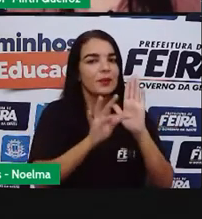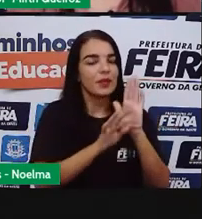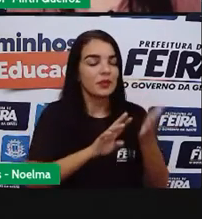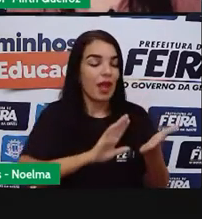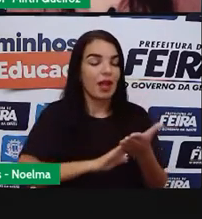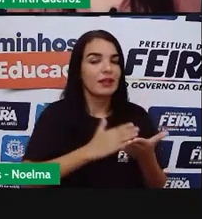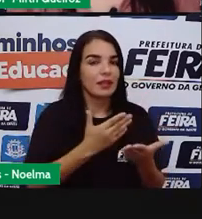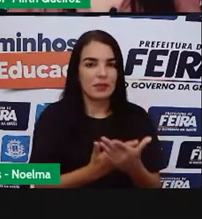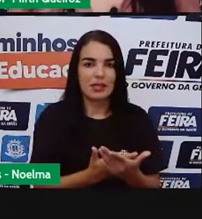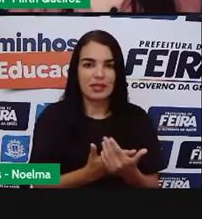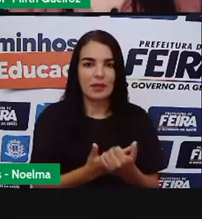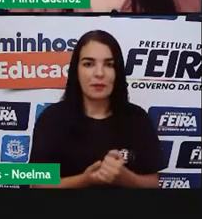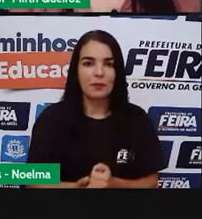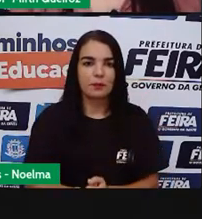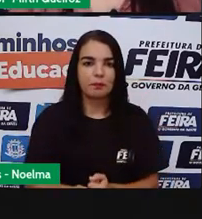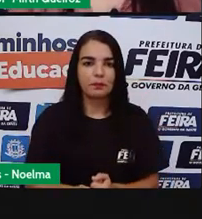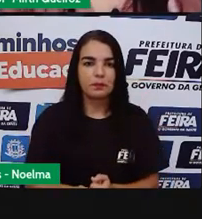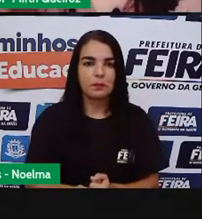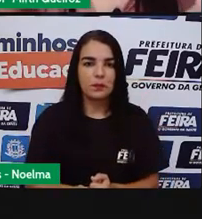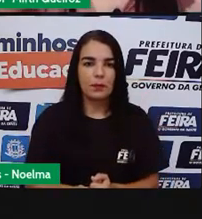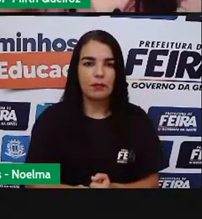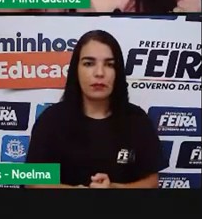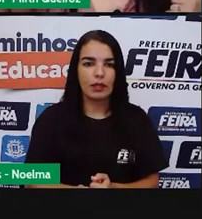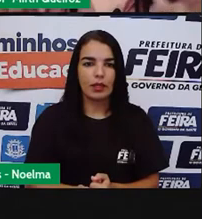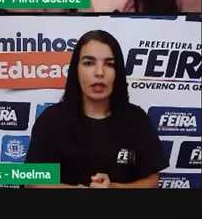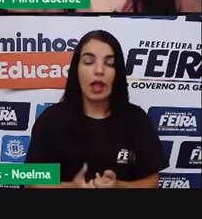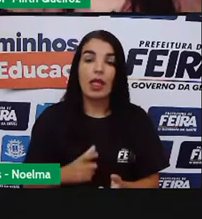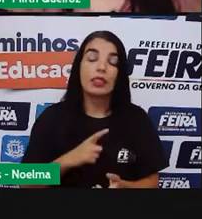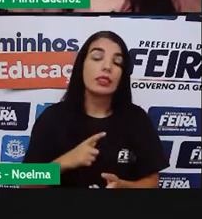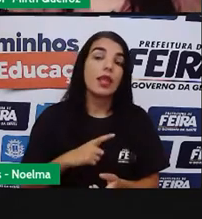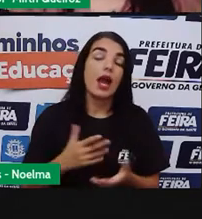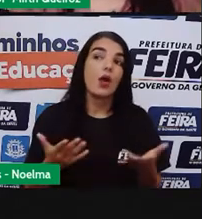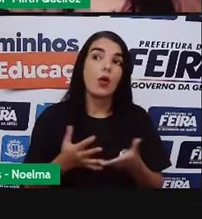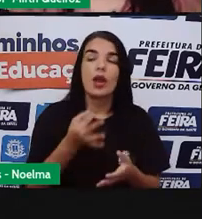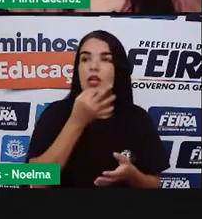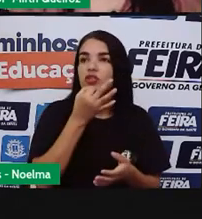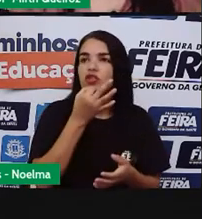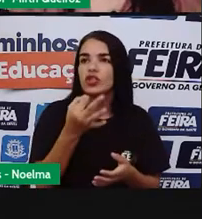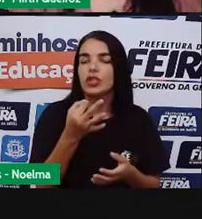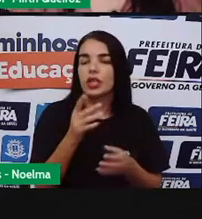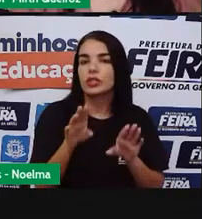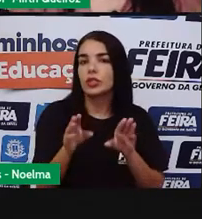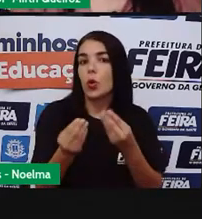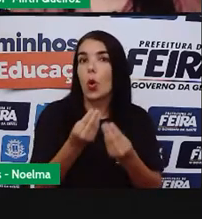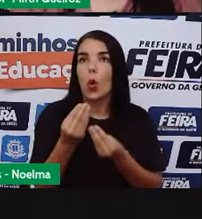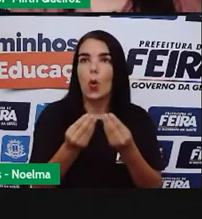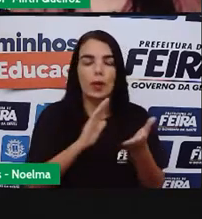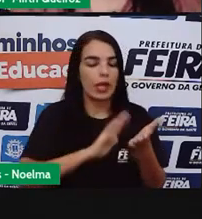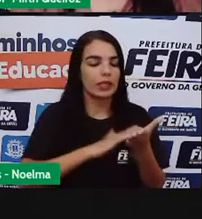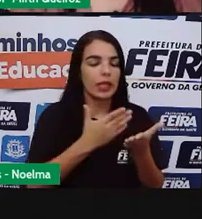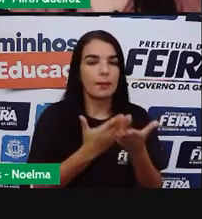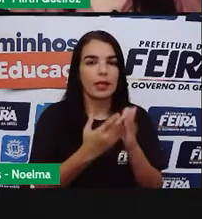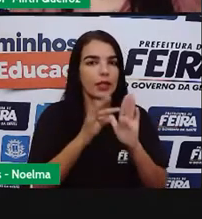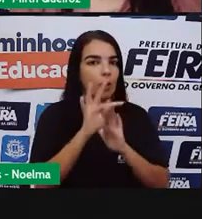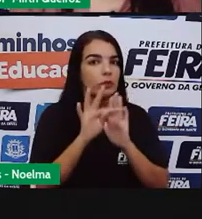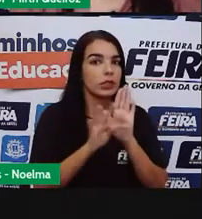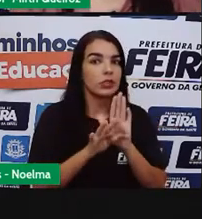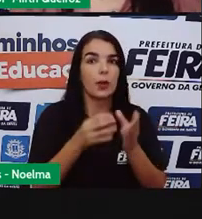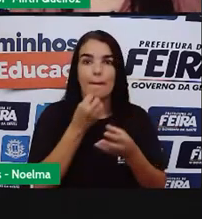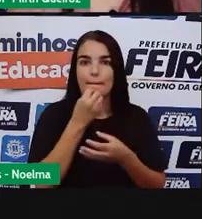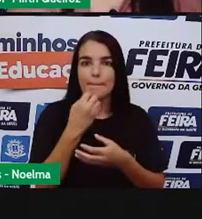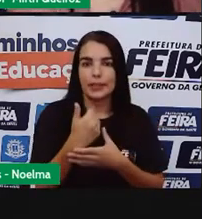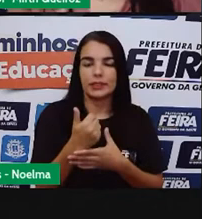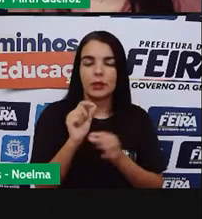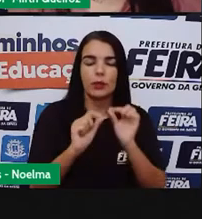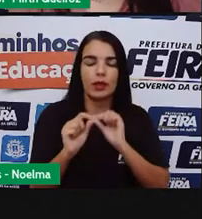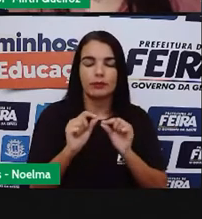interpretação. E nós temos lá dicas de leitura. Agora, nós temos umas dicas, né? Para a boa interpretação do texto. Quais são essas